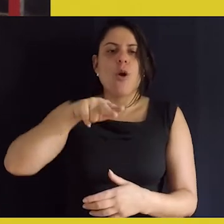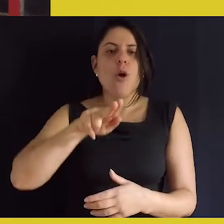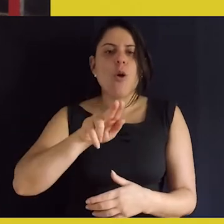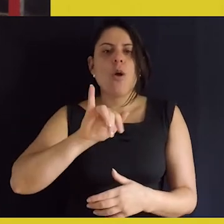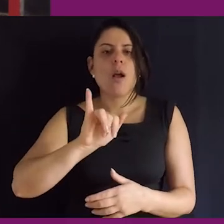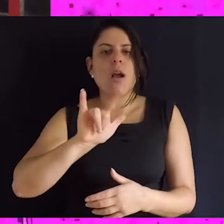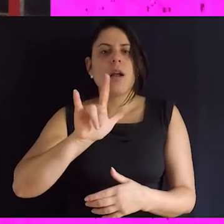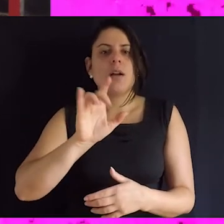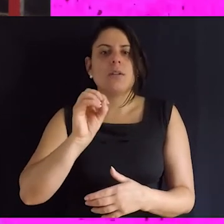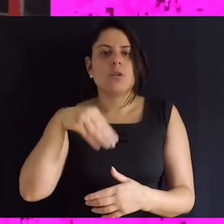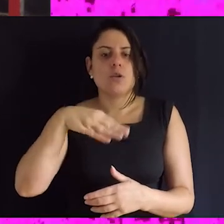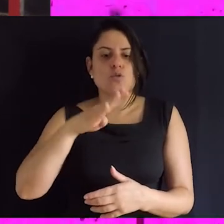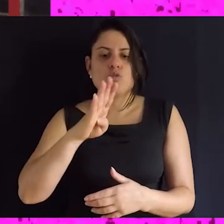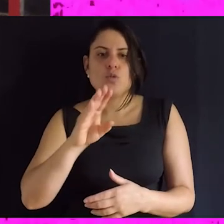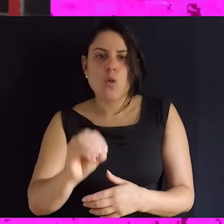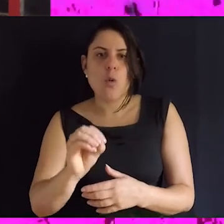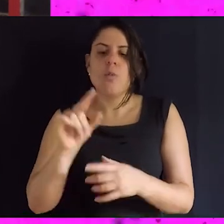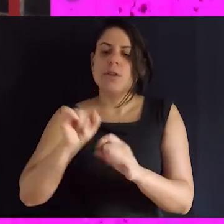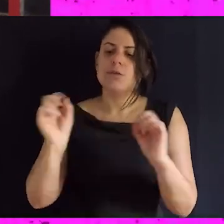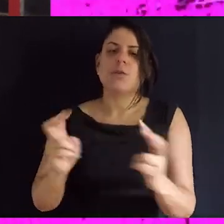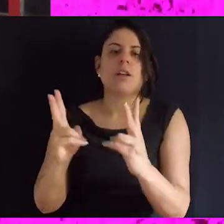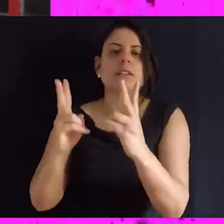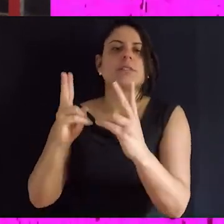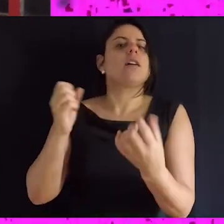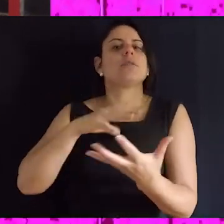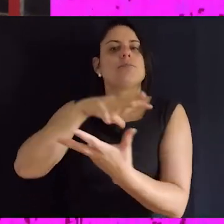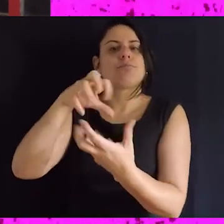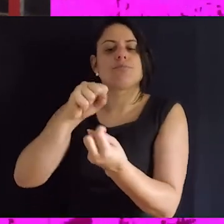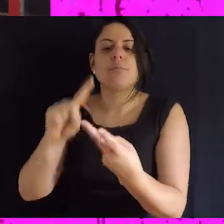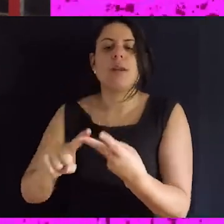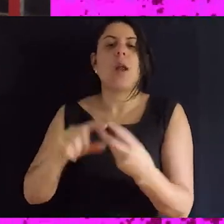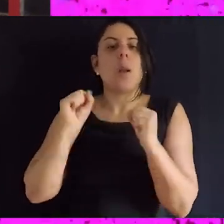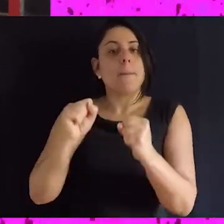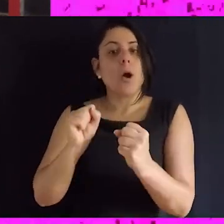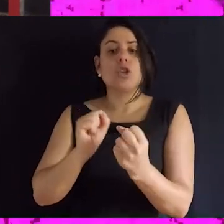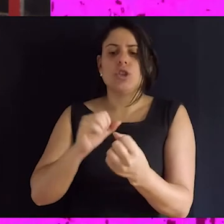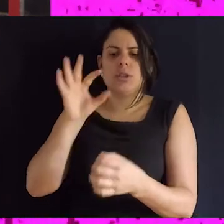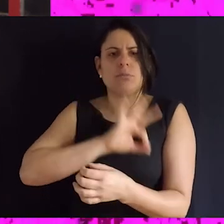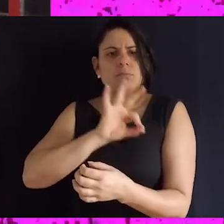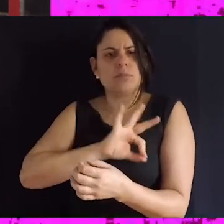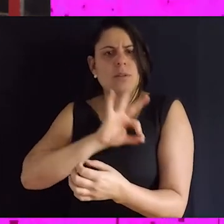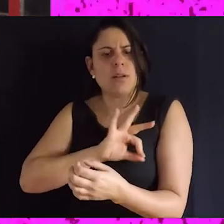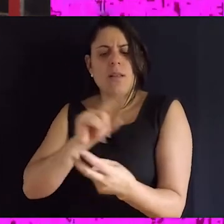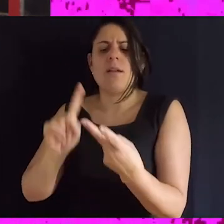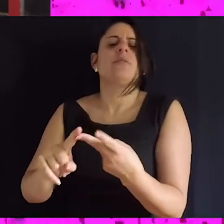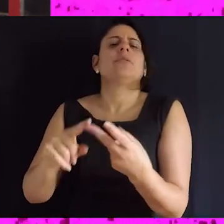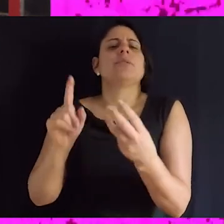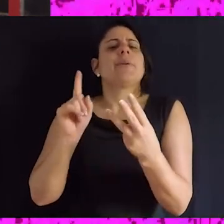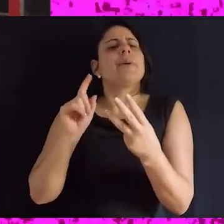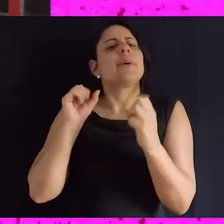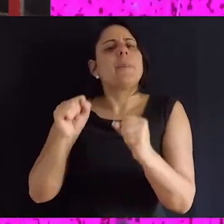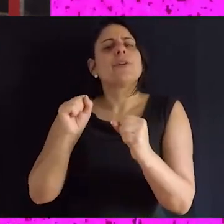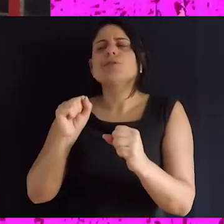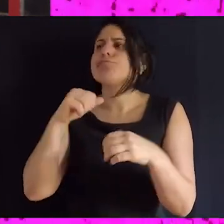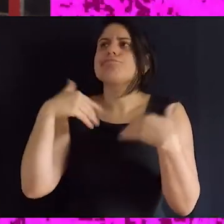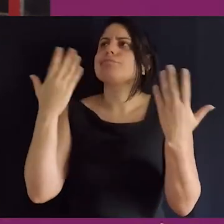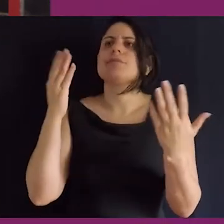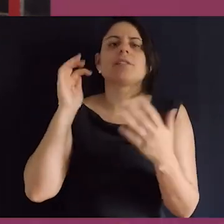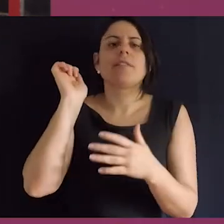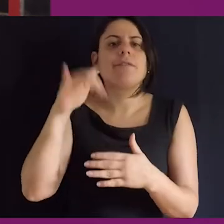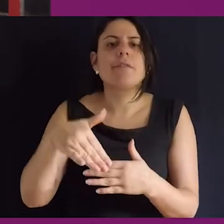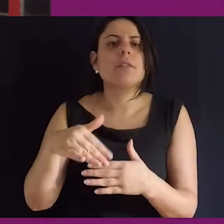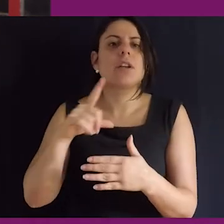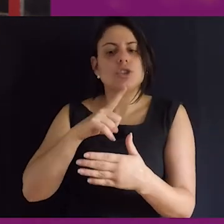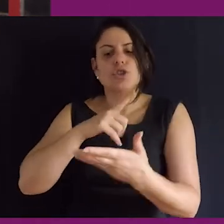né, que a gente possa ser valorizado pelas nossas produções artísticas, que a gente possa ser remunerado pelas nossas produções artísticas também,